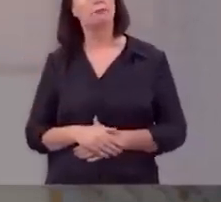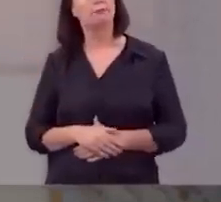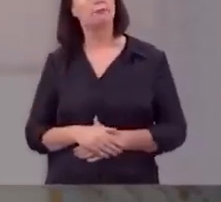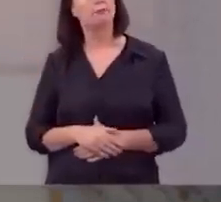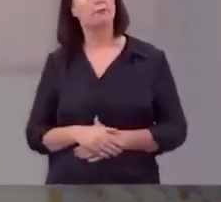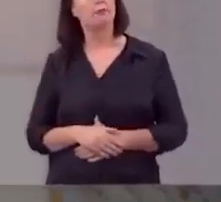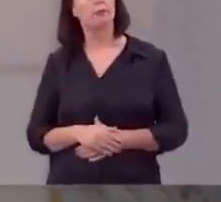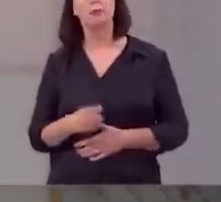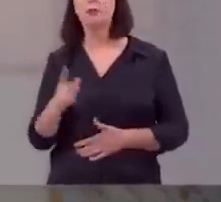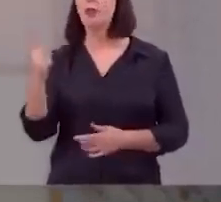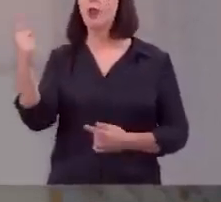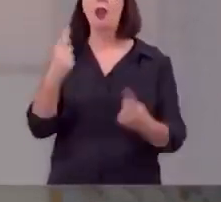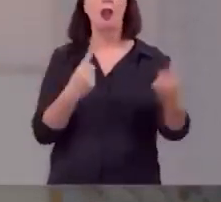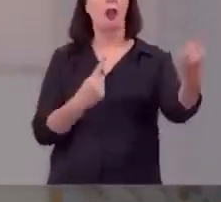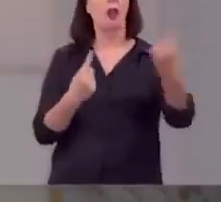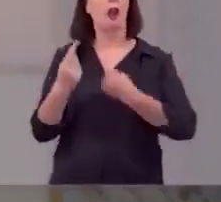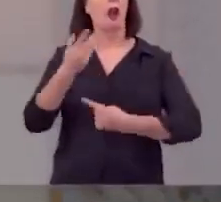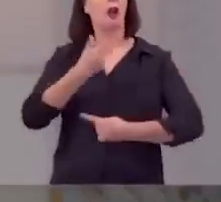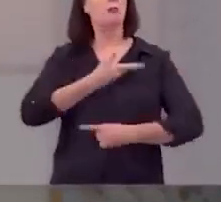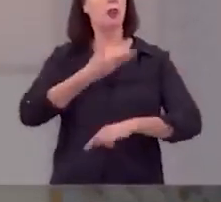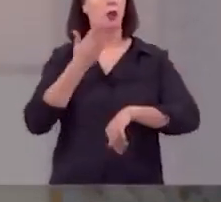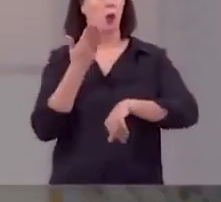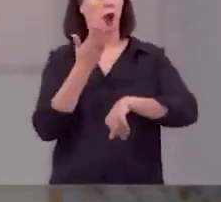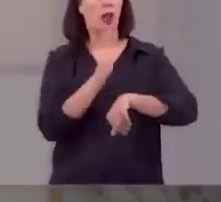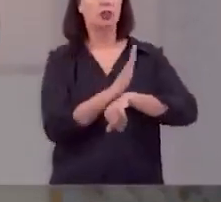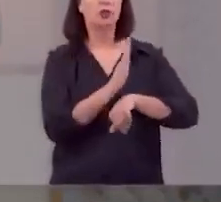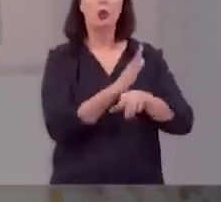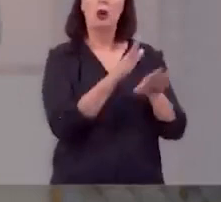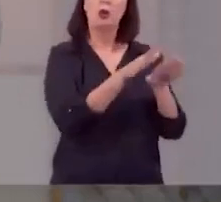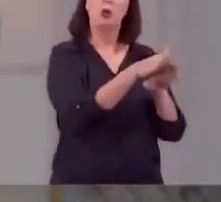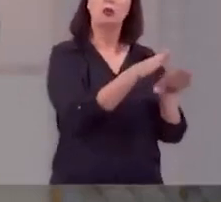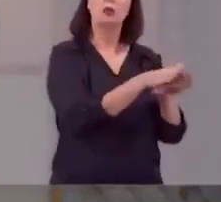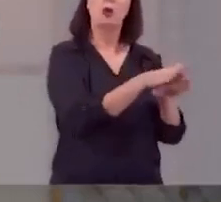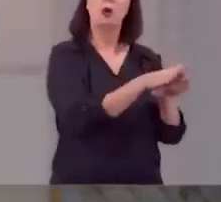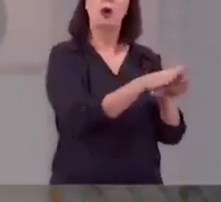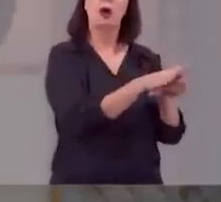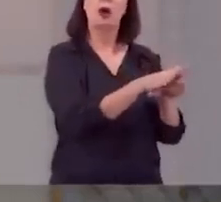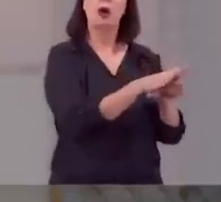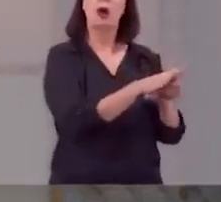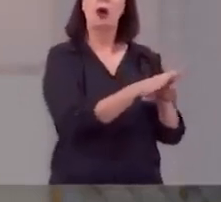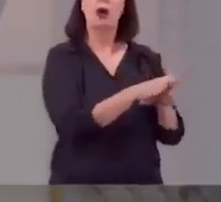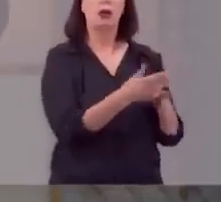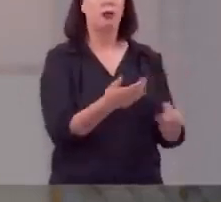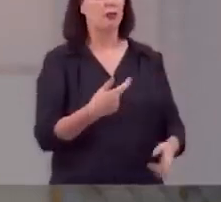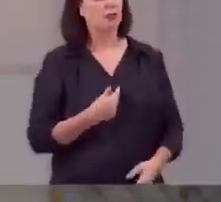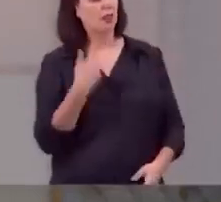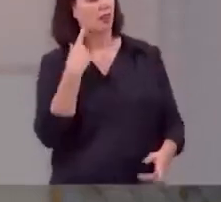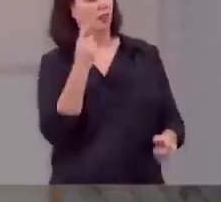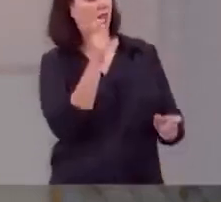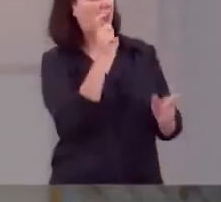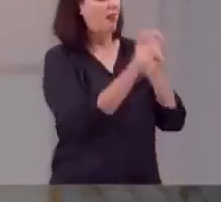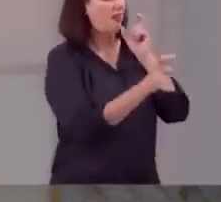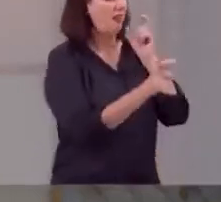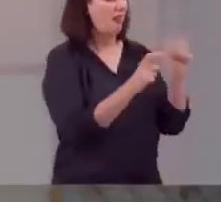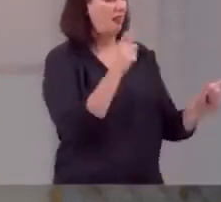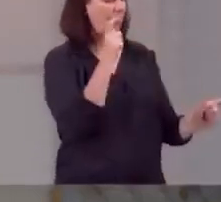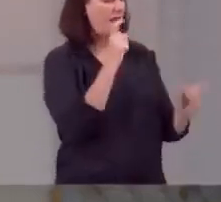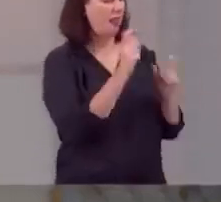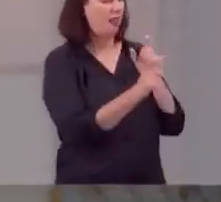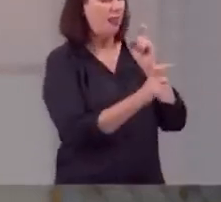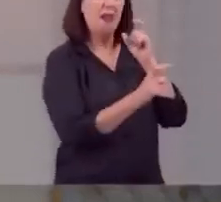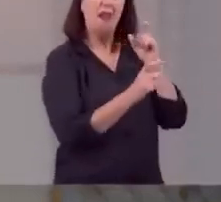vieram os amigos de longe pra consolá-lo e a sacaram contra ele os mais